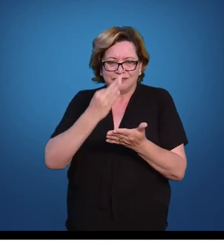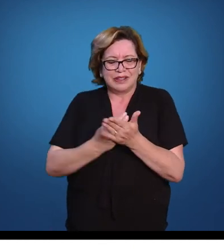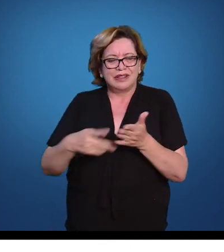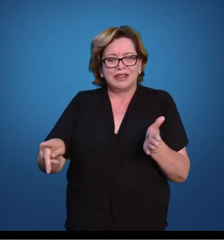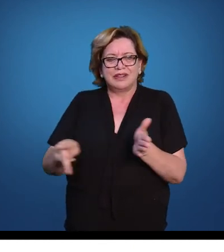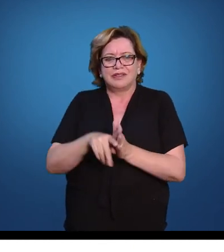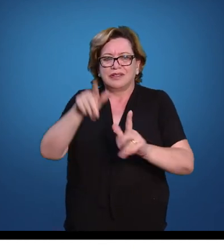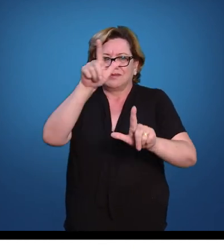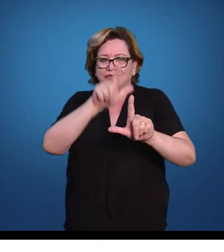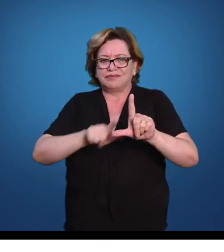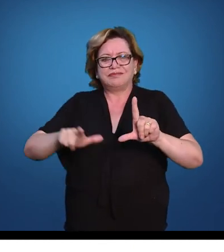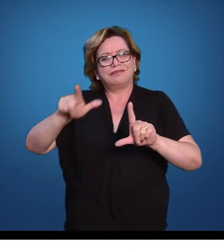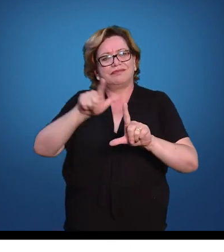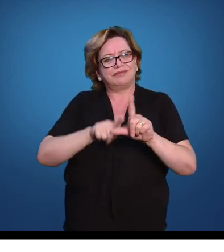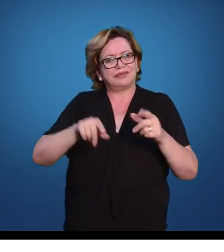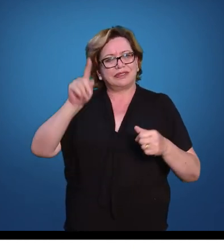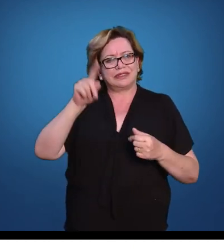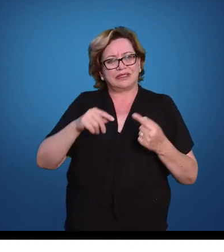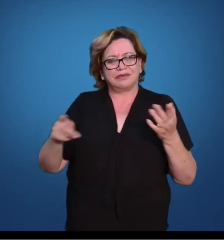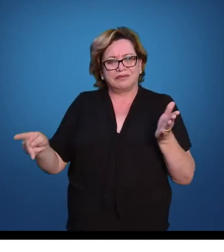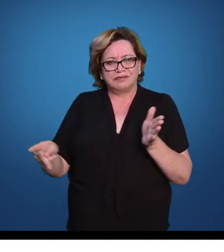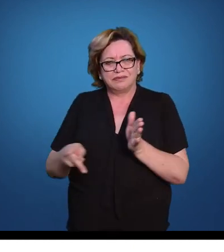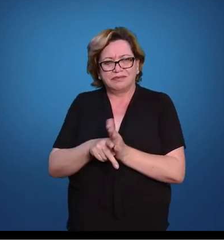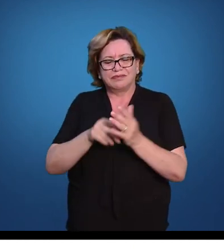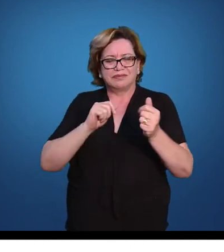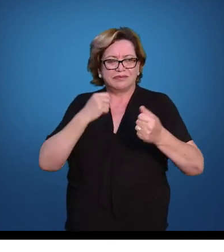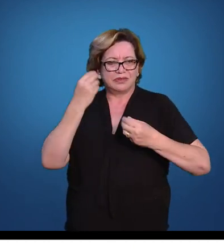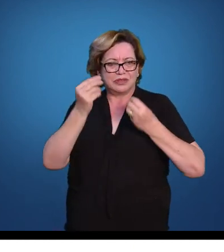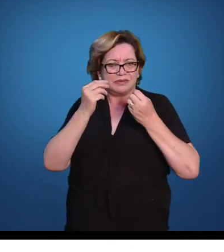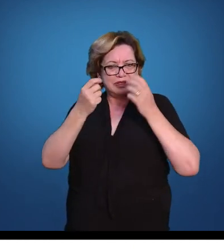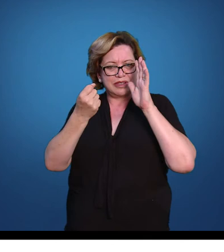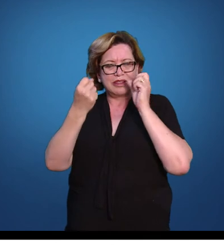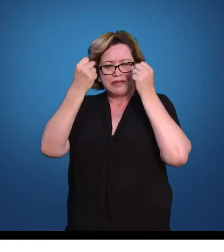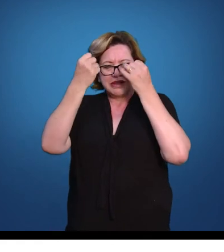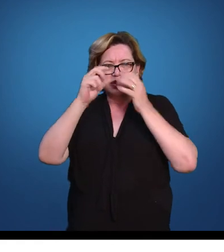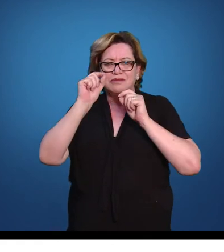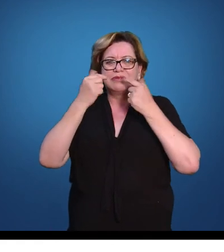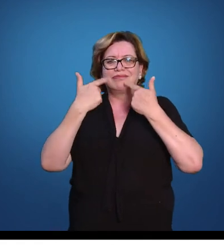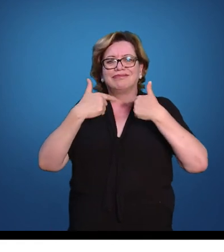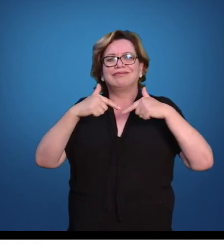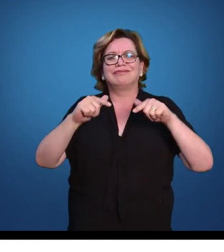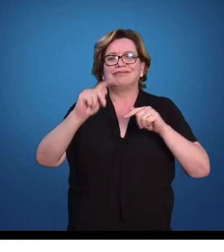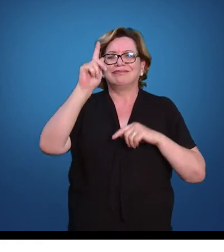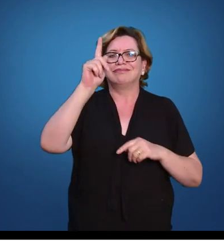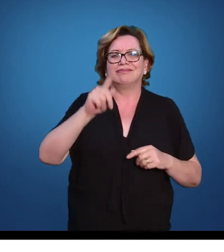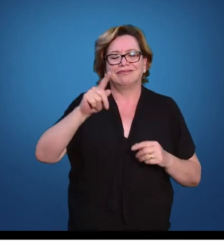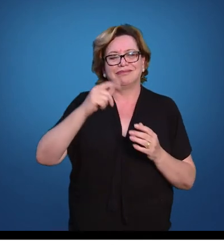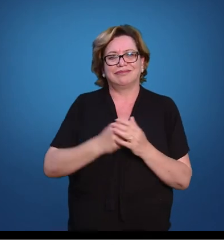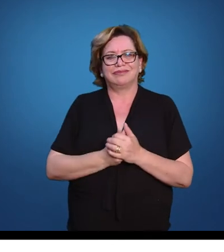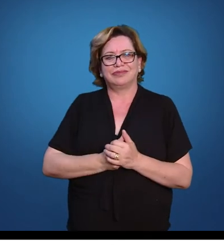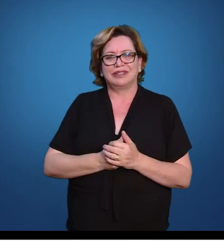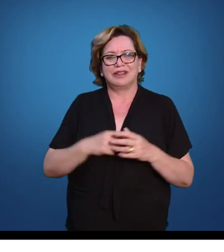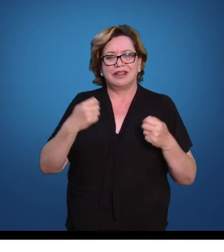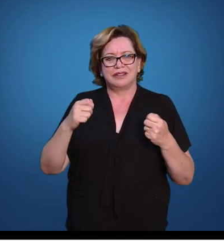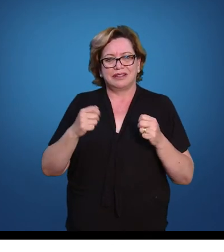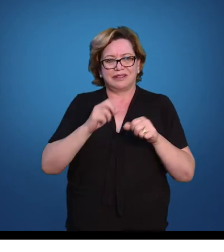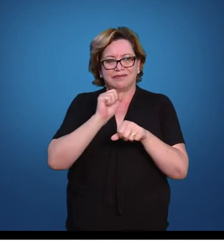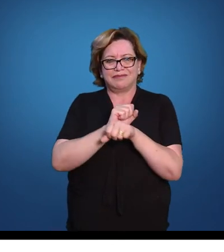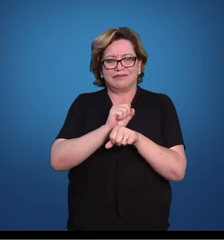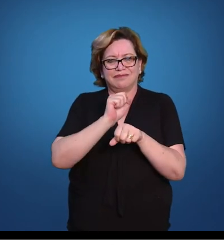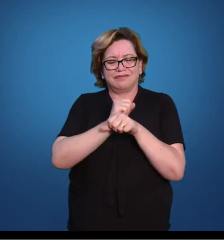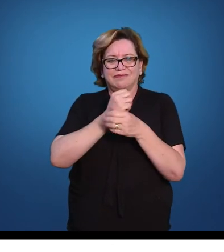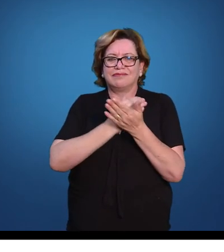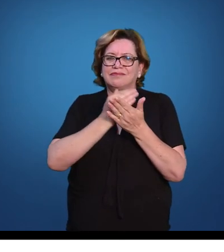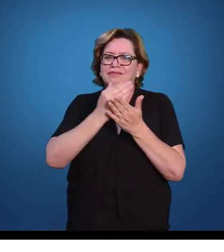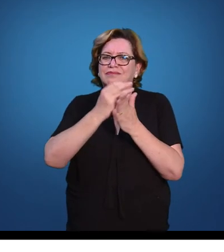eram a fonte de referência para o que era a língua durante todo esse tempo. Foi preciso então esperar o